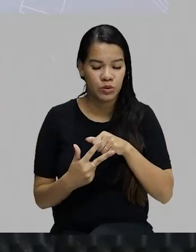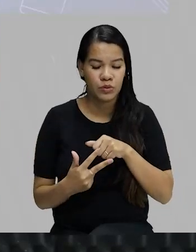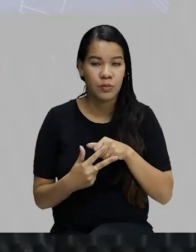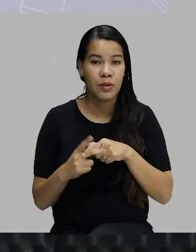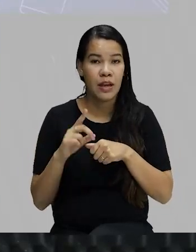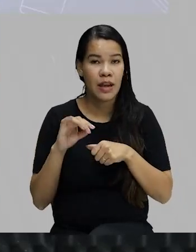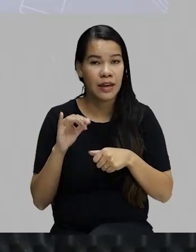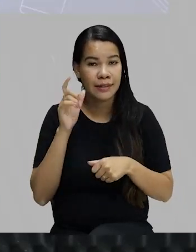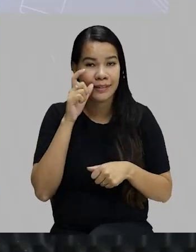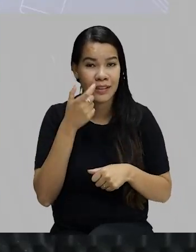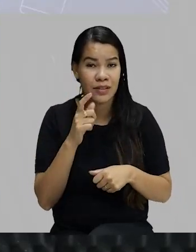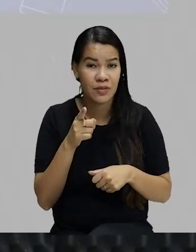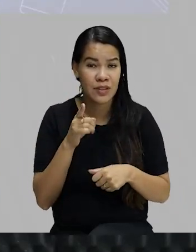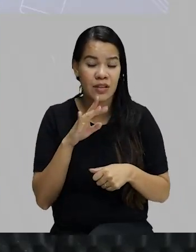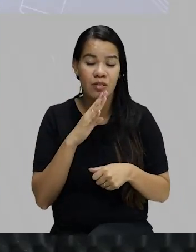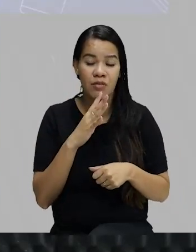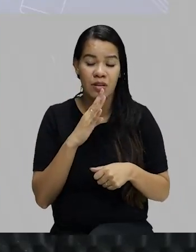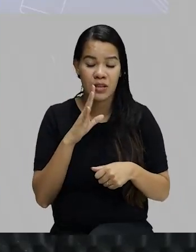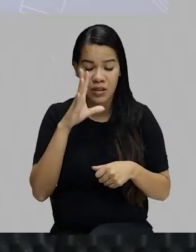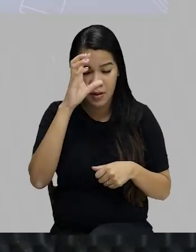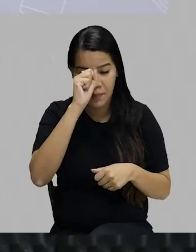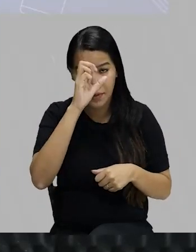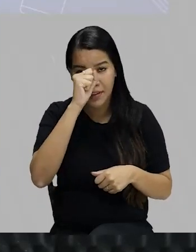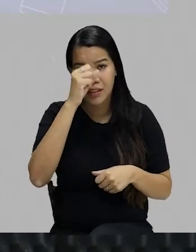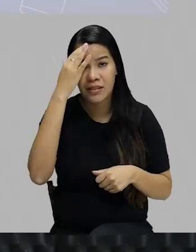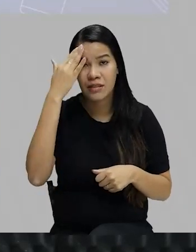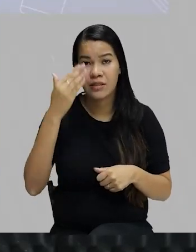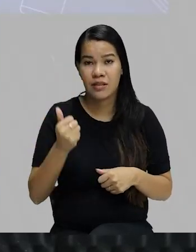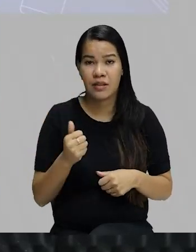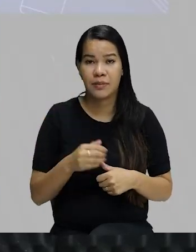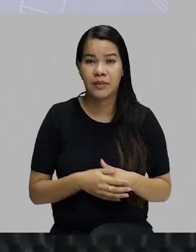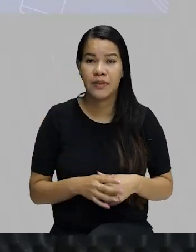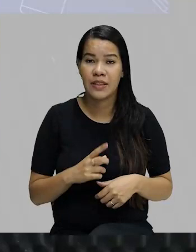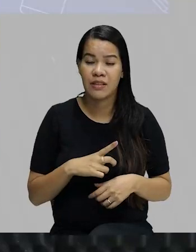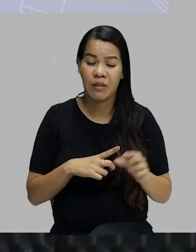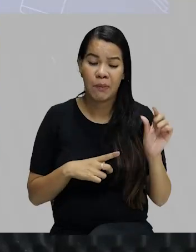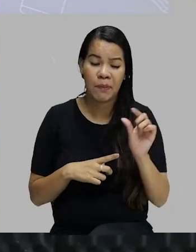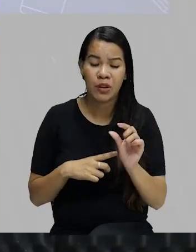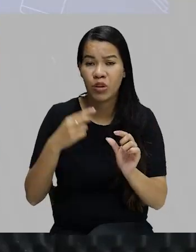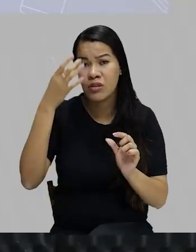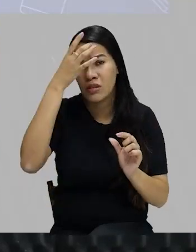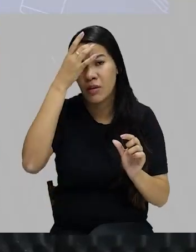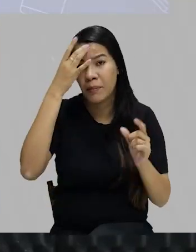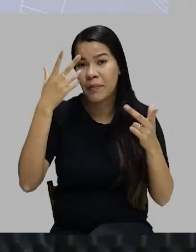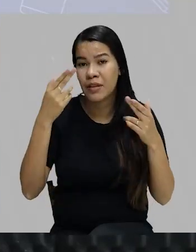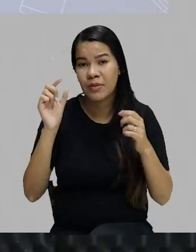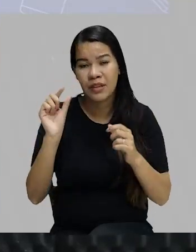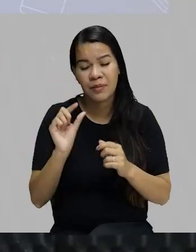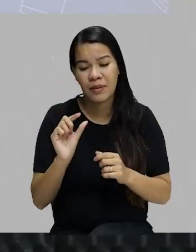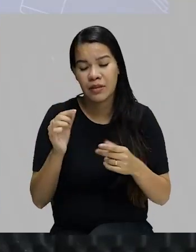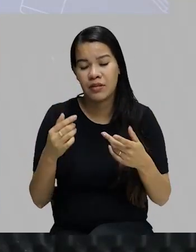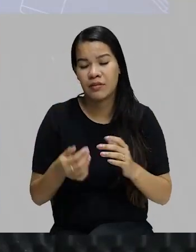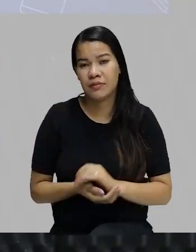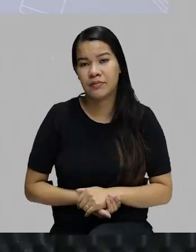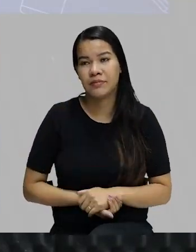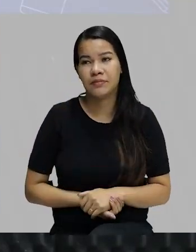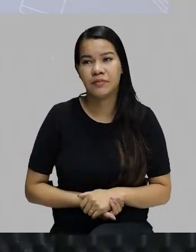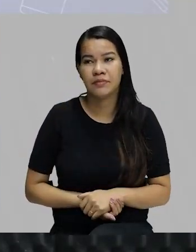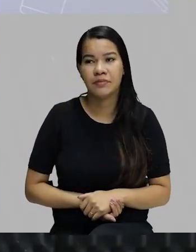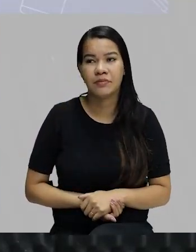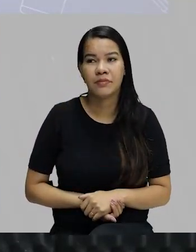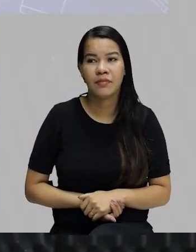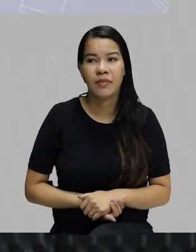é interessante que você conheça, que você saiba, que você tenha ao menos uma noção, já que não decora, porque...